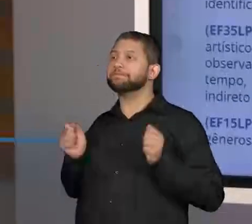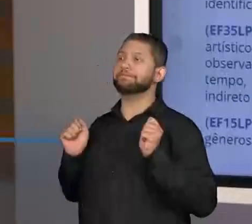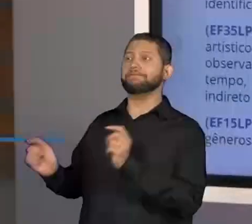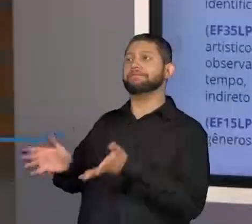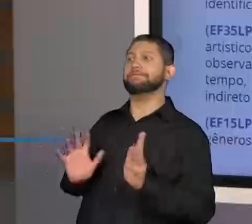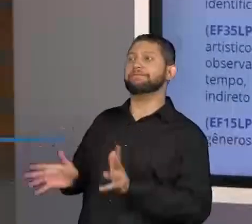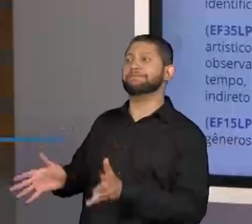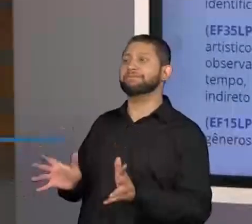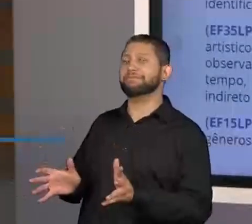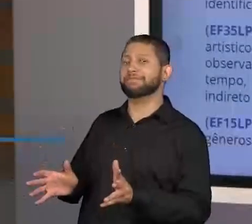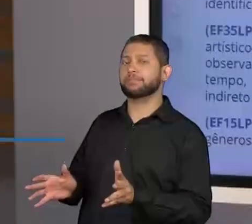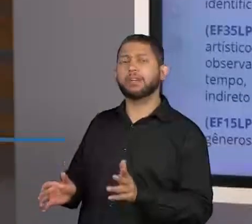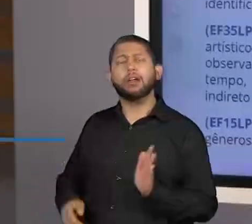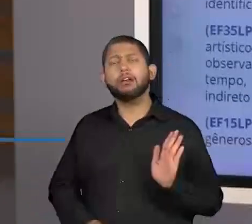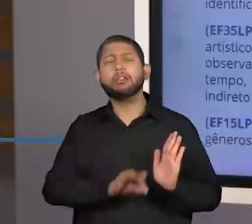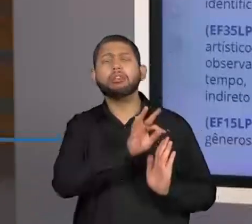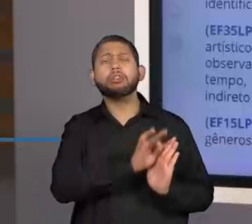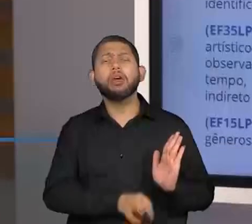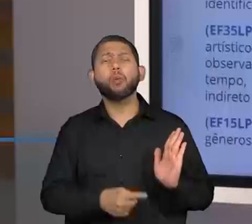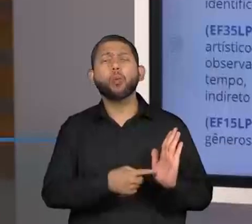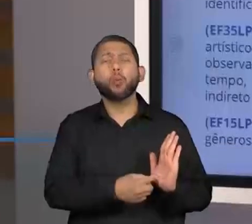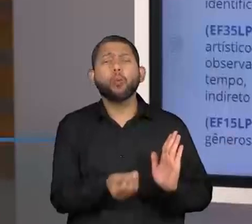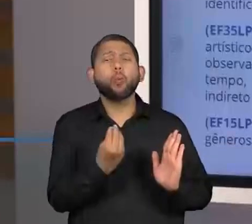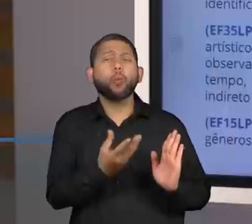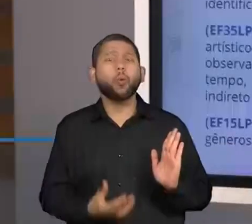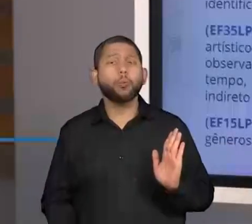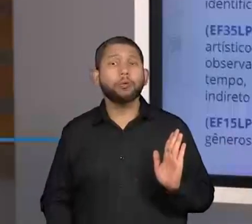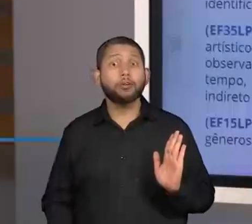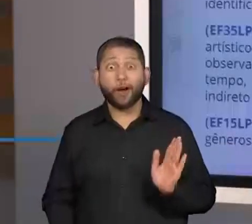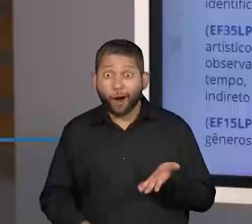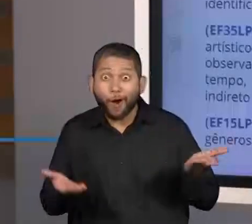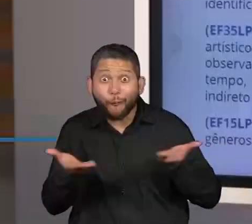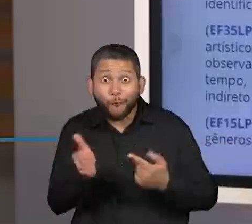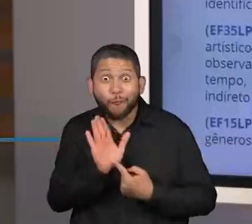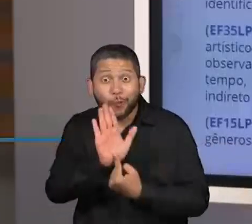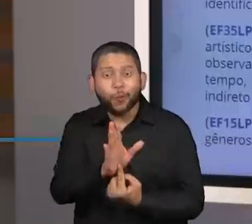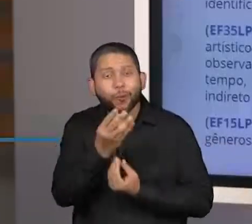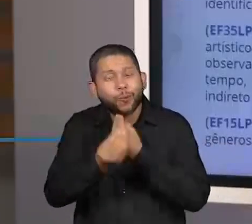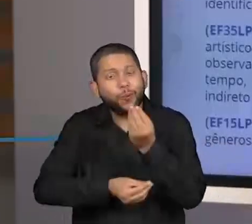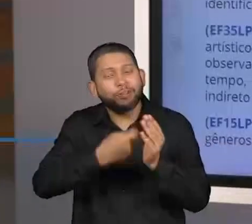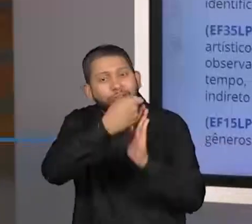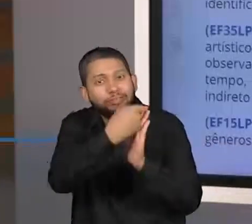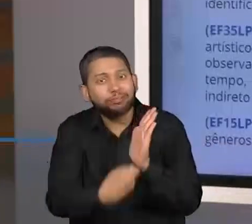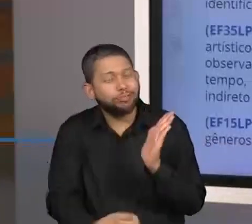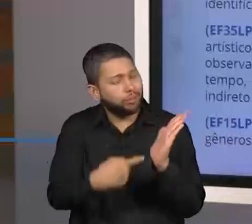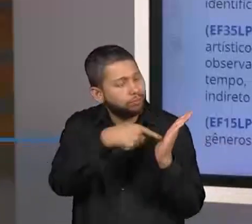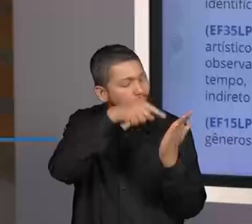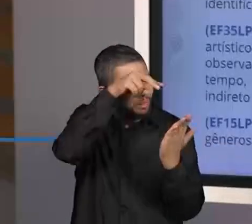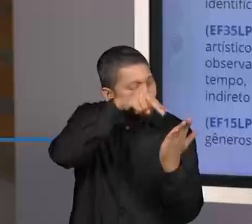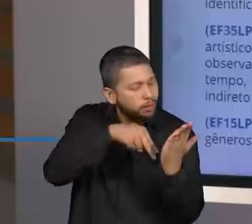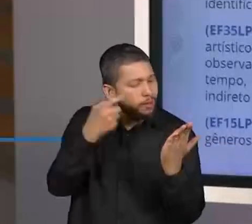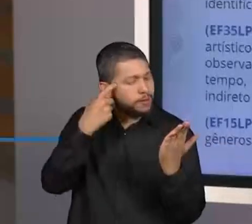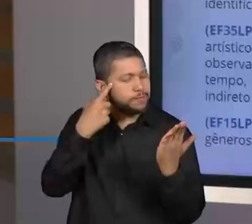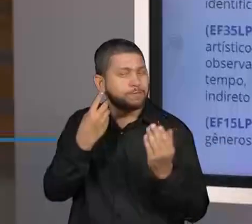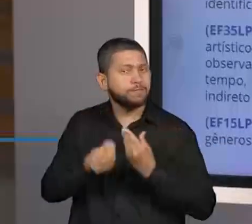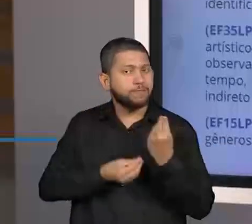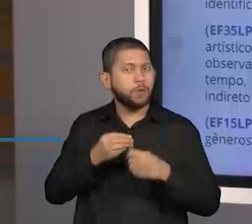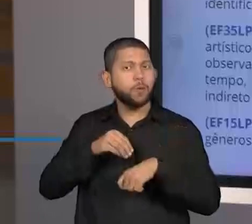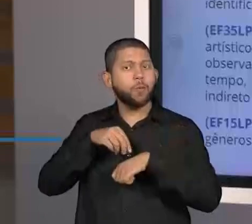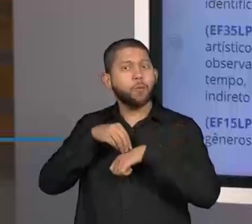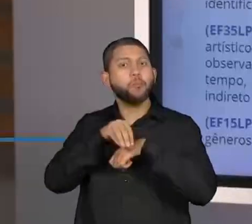são as características dele? Topa viajar comigo nessa aula que vai ser super legal para falar de